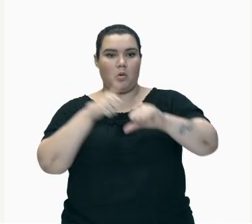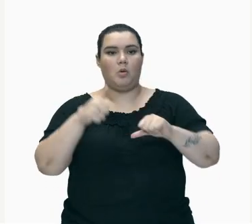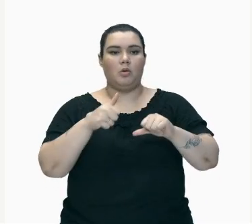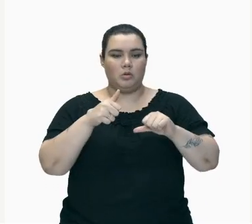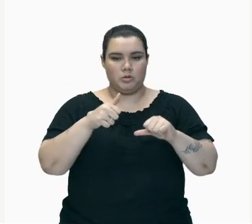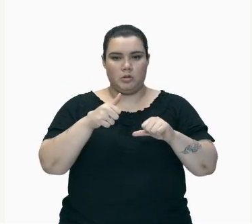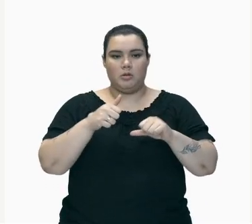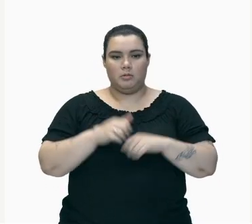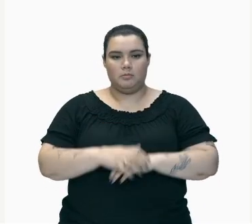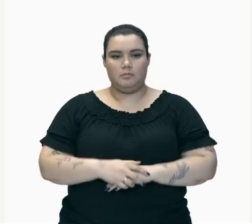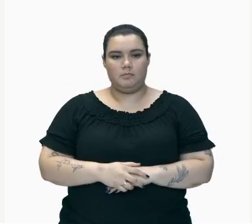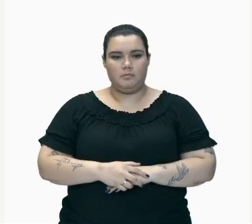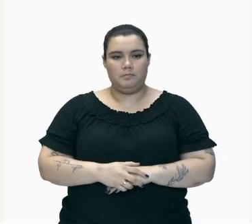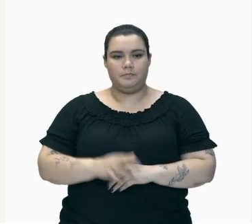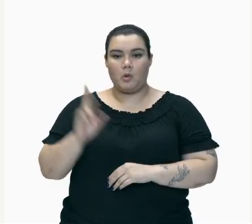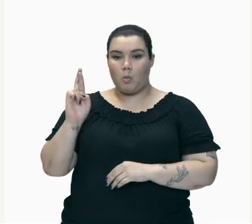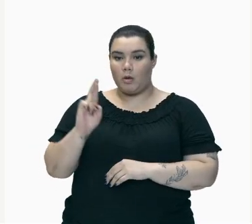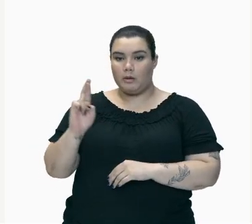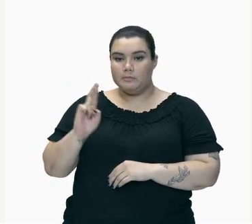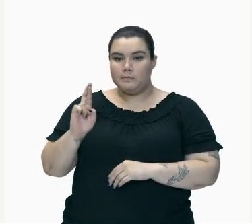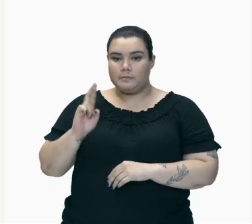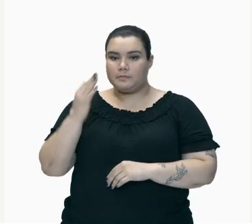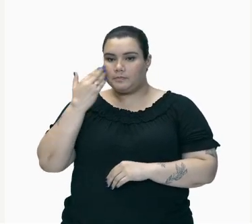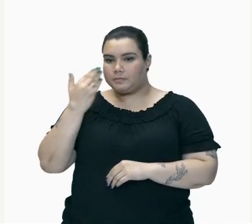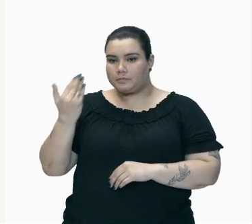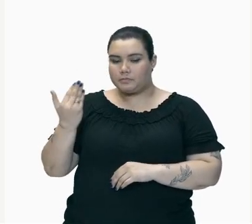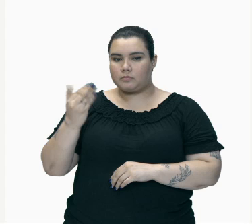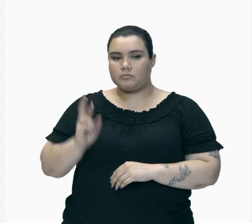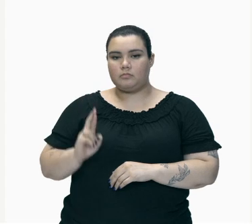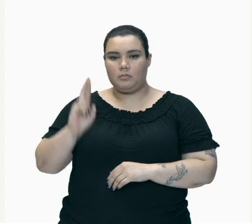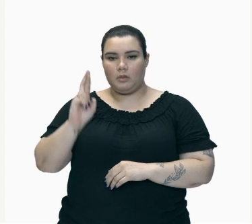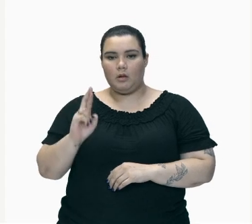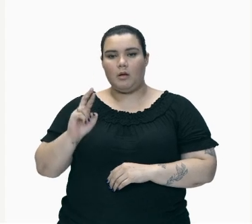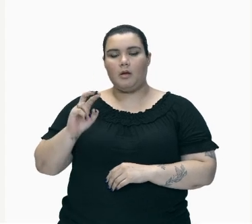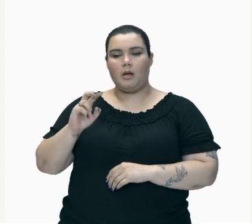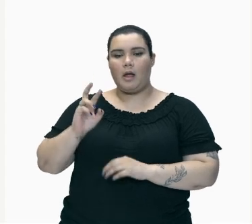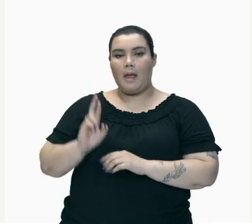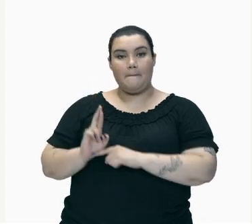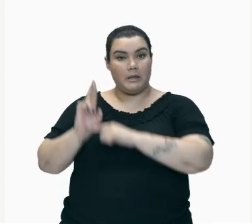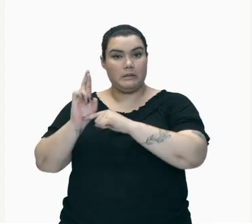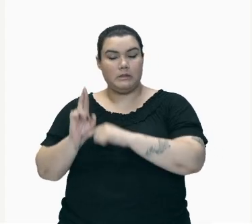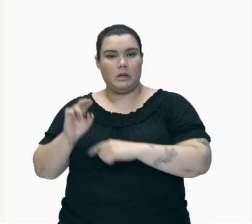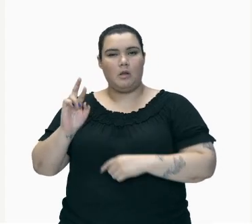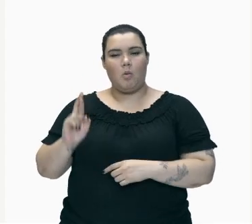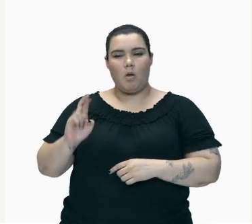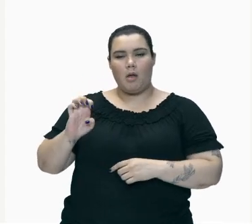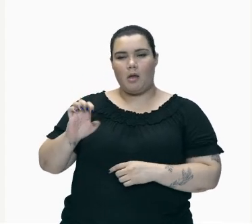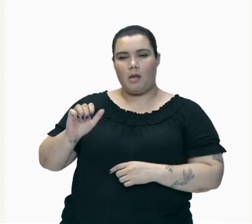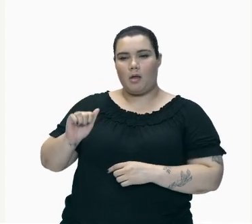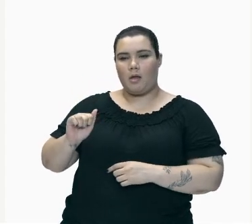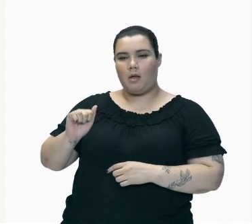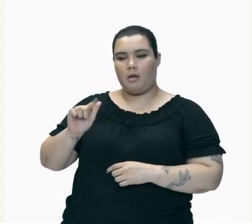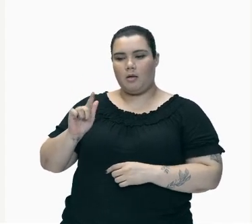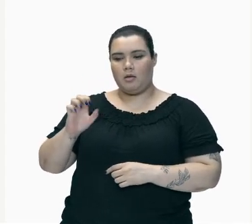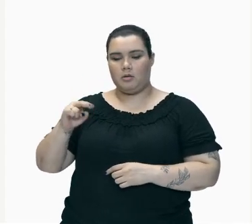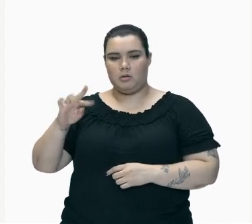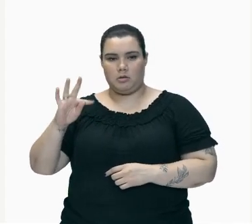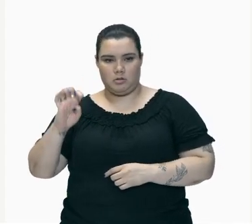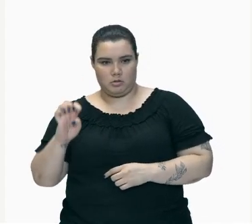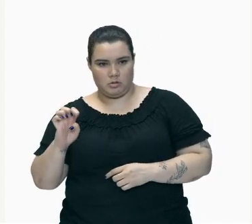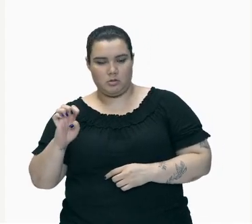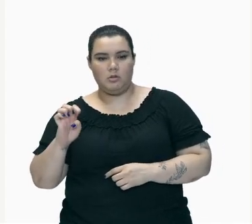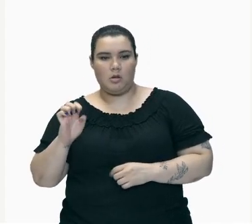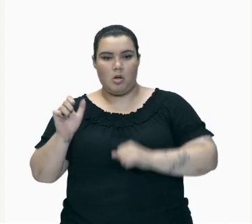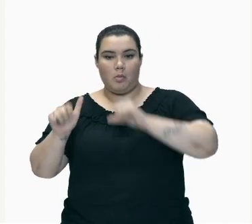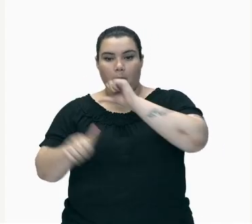Reagente São É o lado Esquerdo Da reação Que